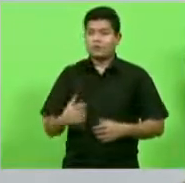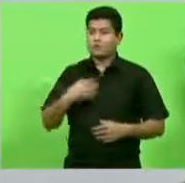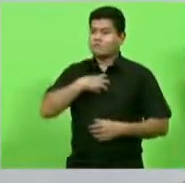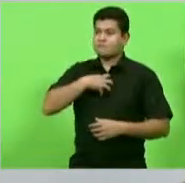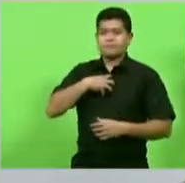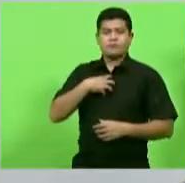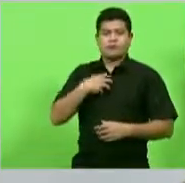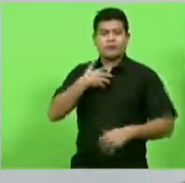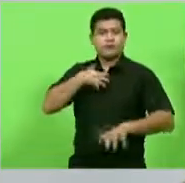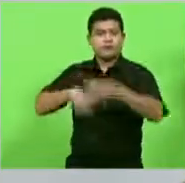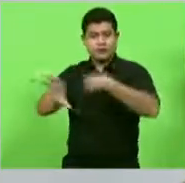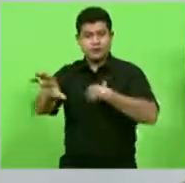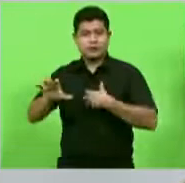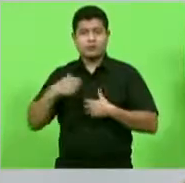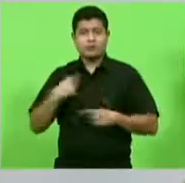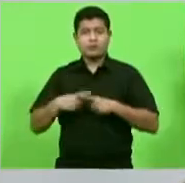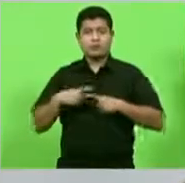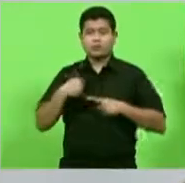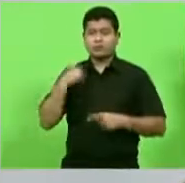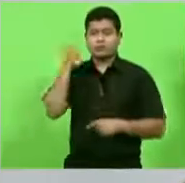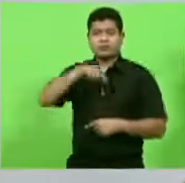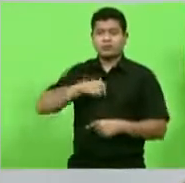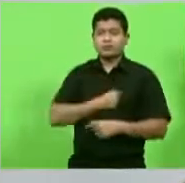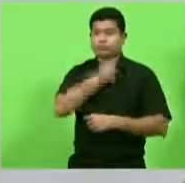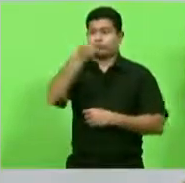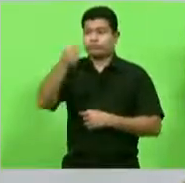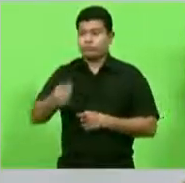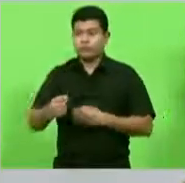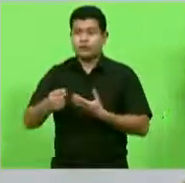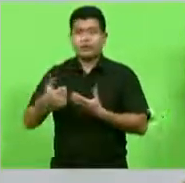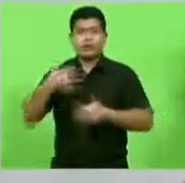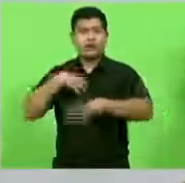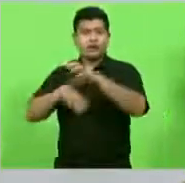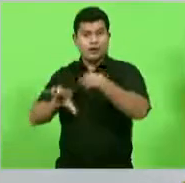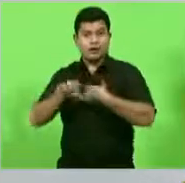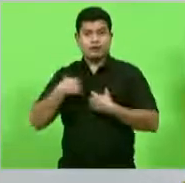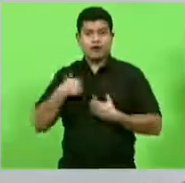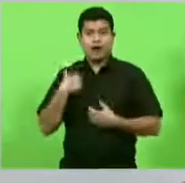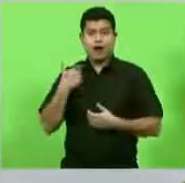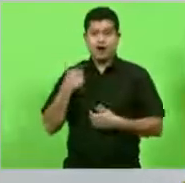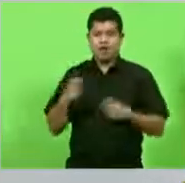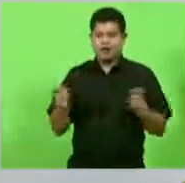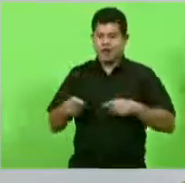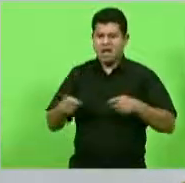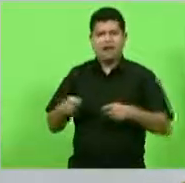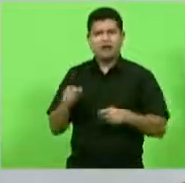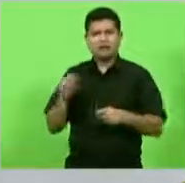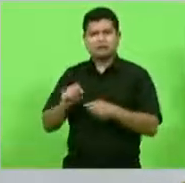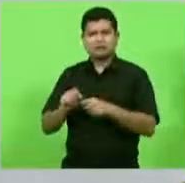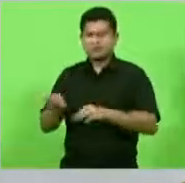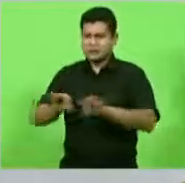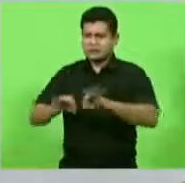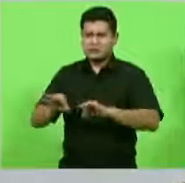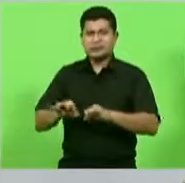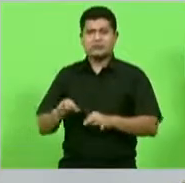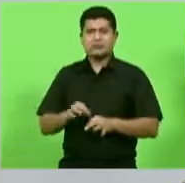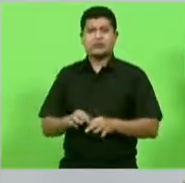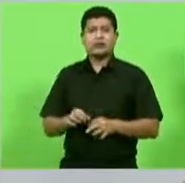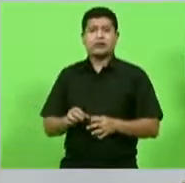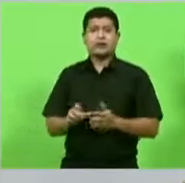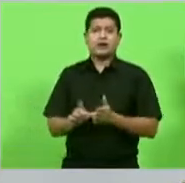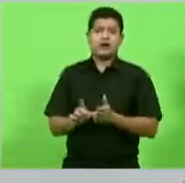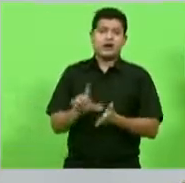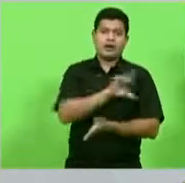lugar do outro porque quando eu me coloco no lugar do outro nem tudo aquilo que eu possa fazer eu vou fazer quando ela é em gatinha